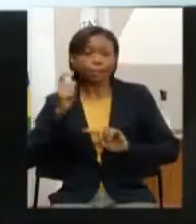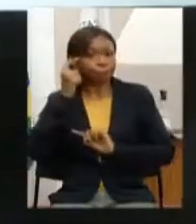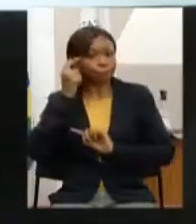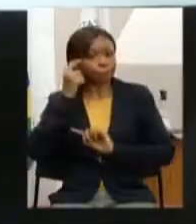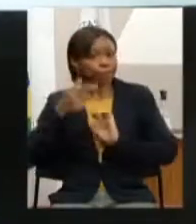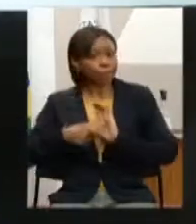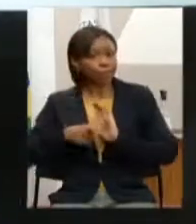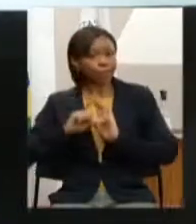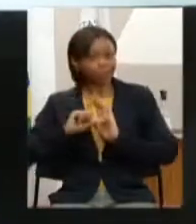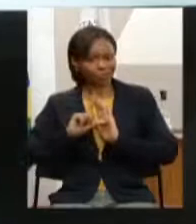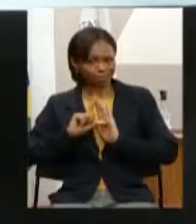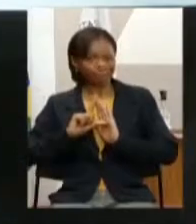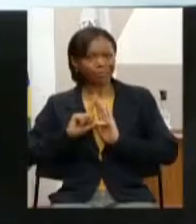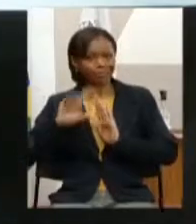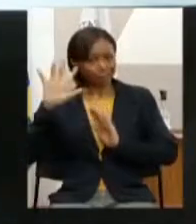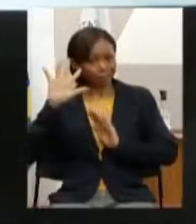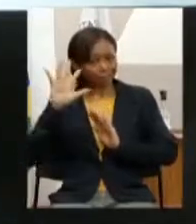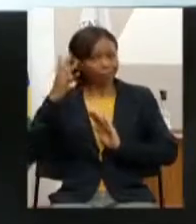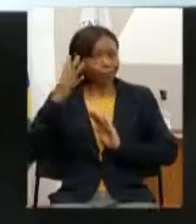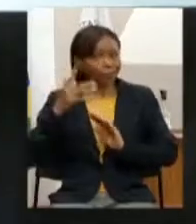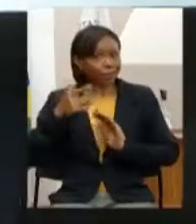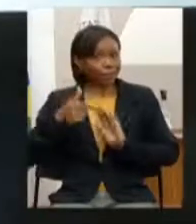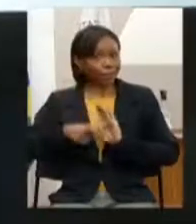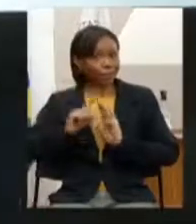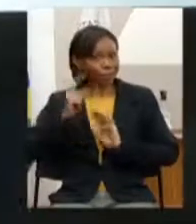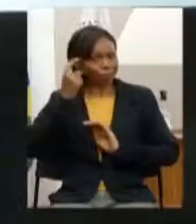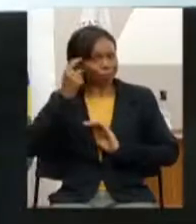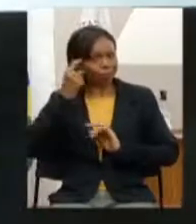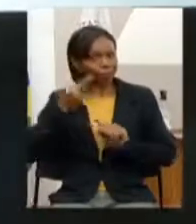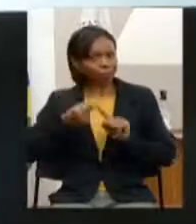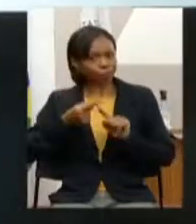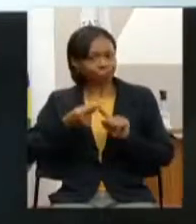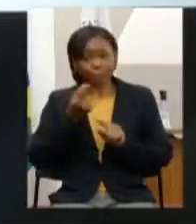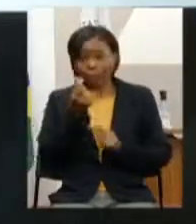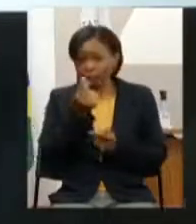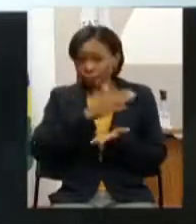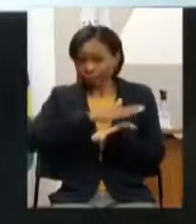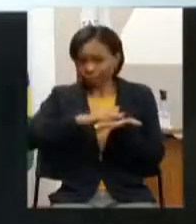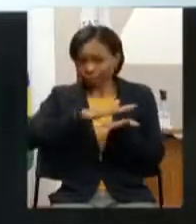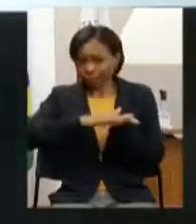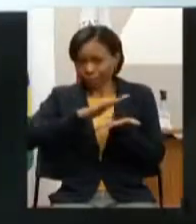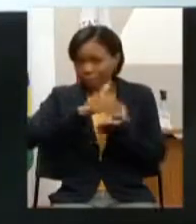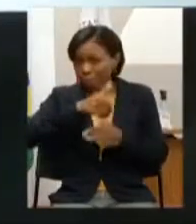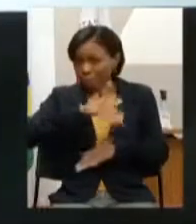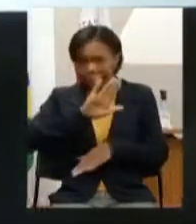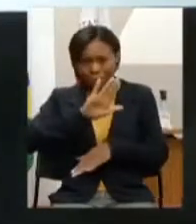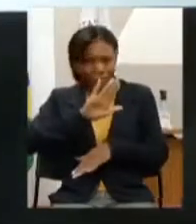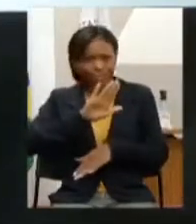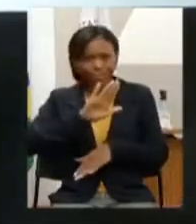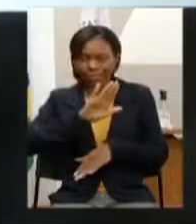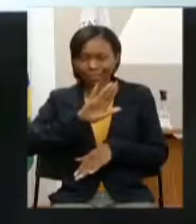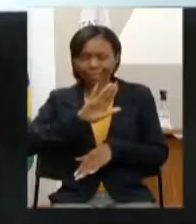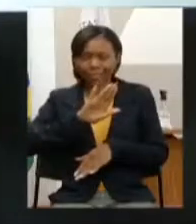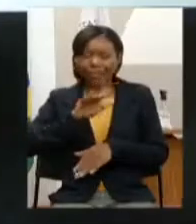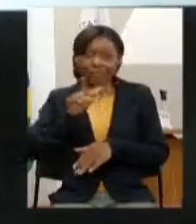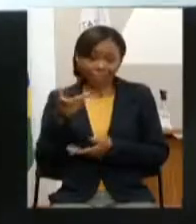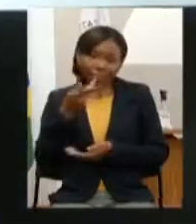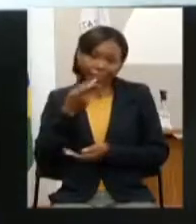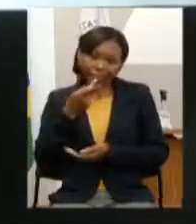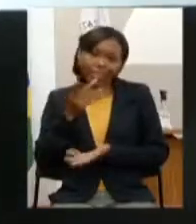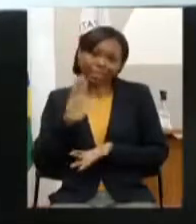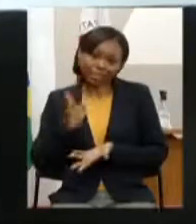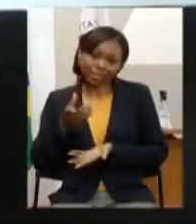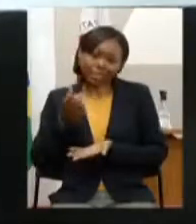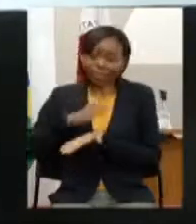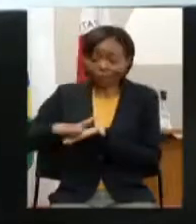da decisão ser de fato tomada porque é o tipo de despesa mais um tipo da despesa obrigatória que eu comentei que o